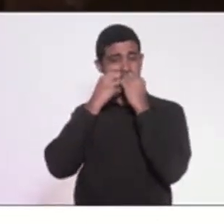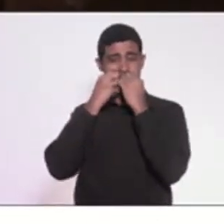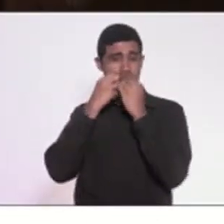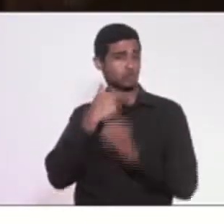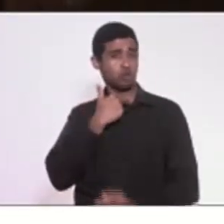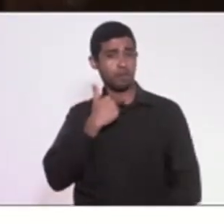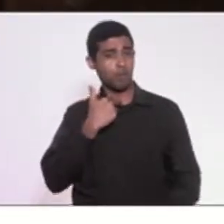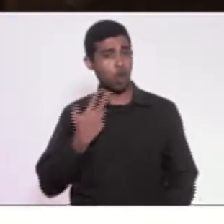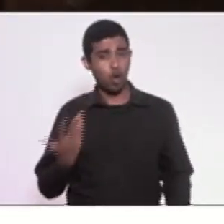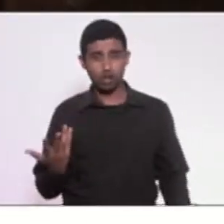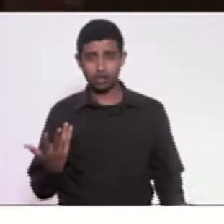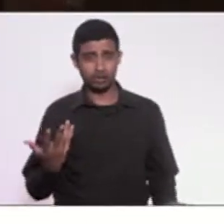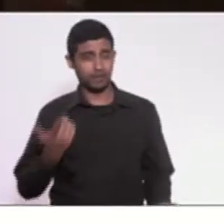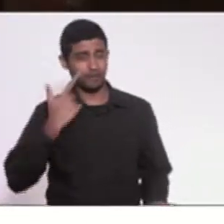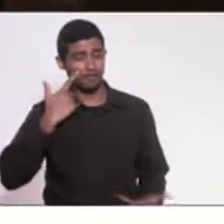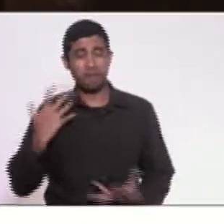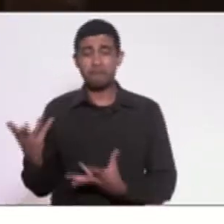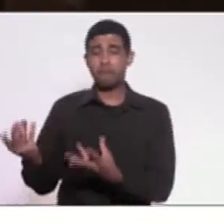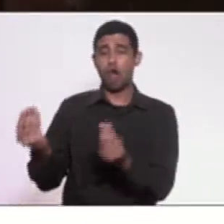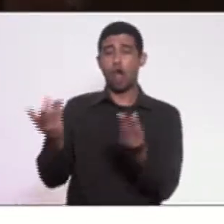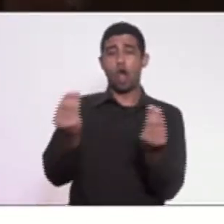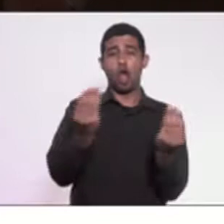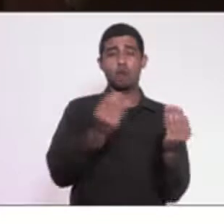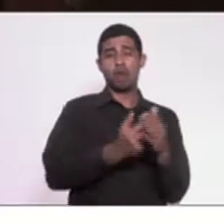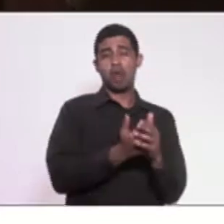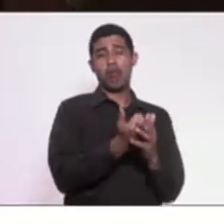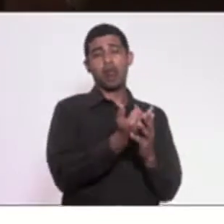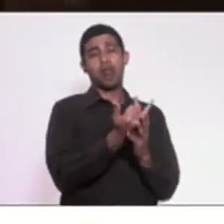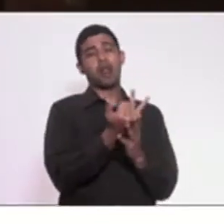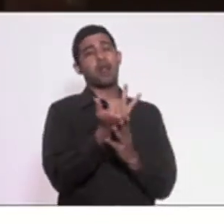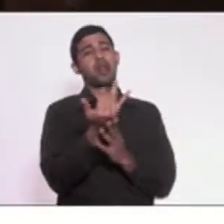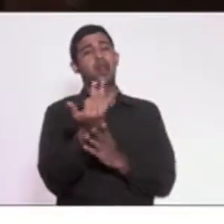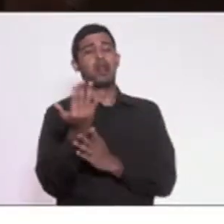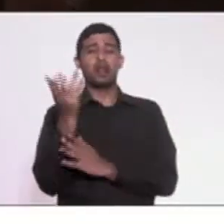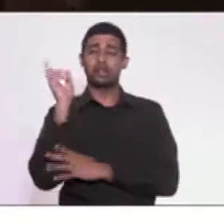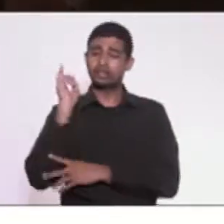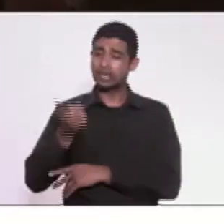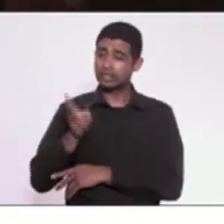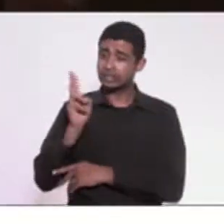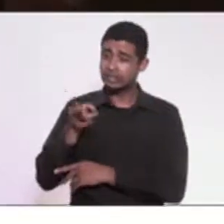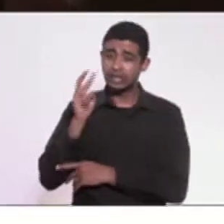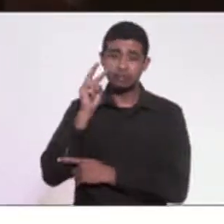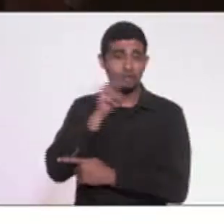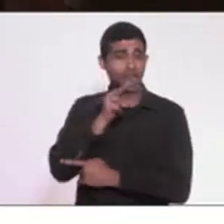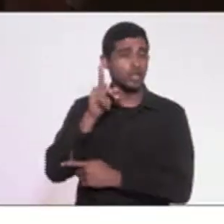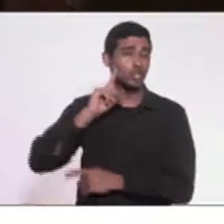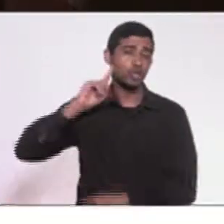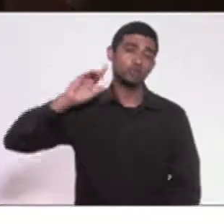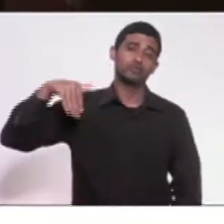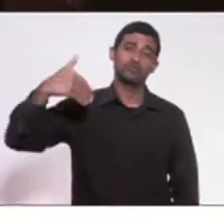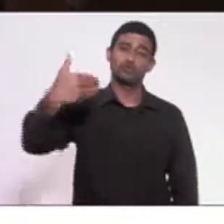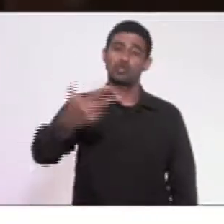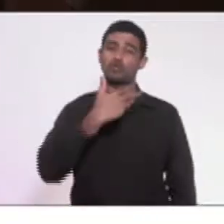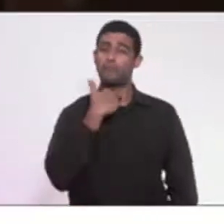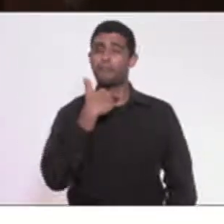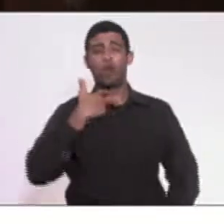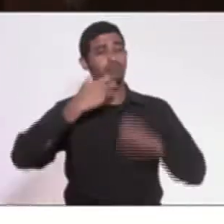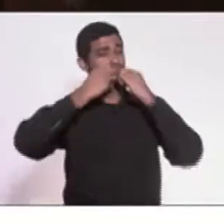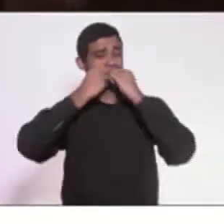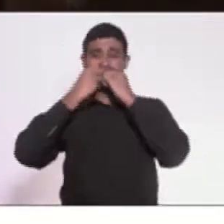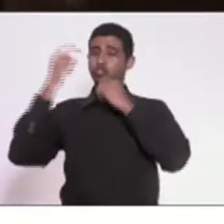pelas demandas e urgências e ritmos frenéticos do nosso cotidiano, não pode.